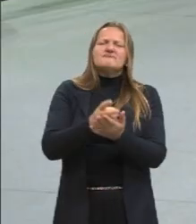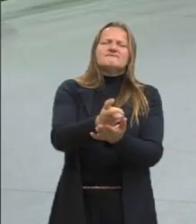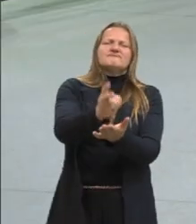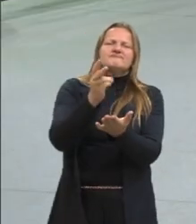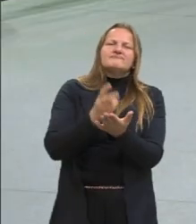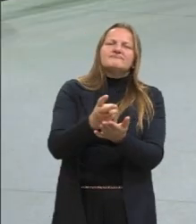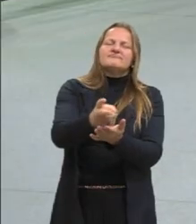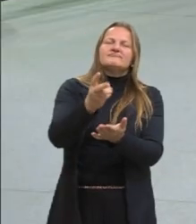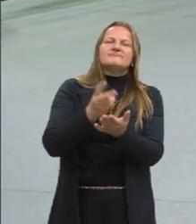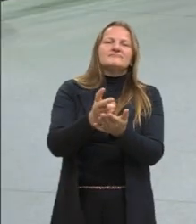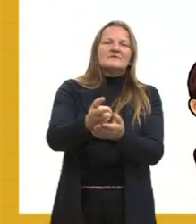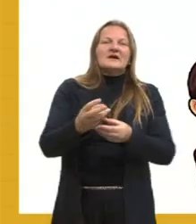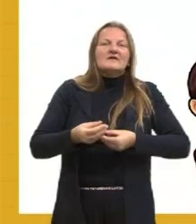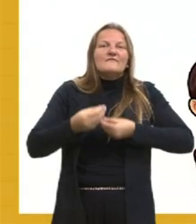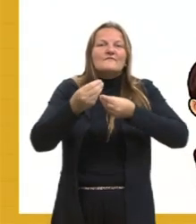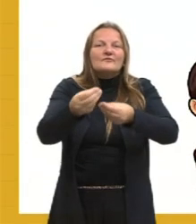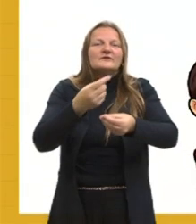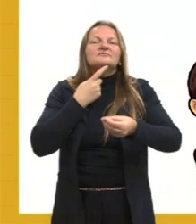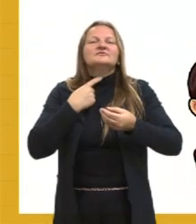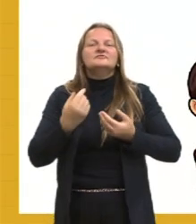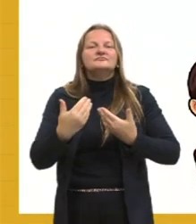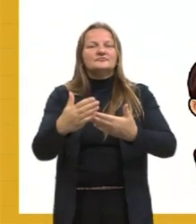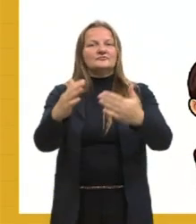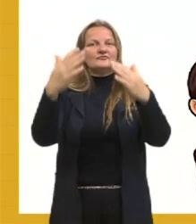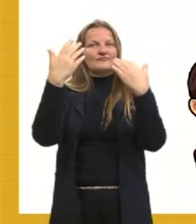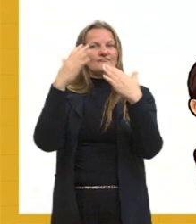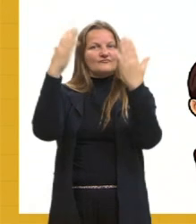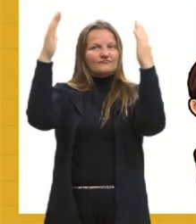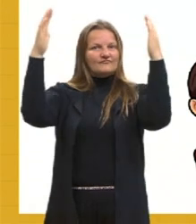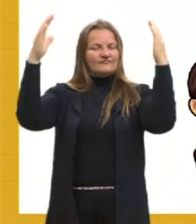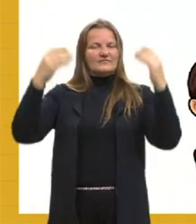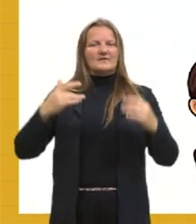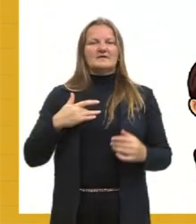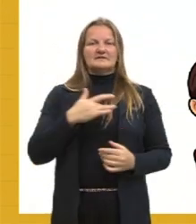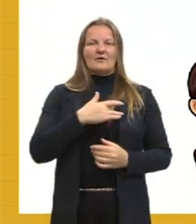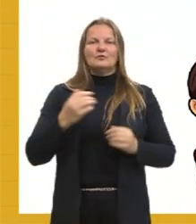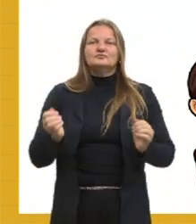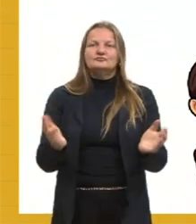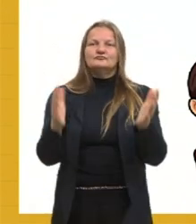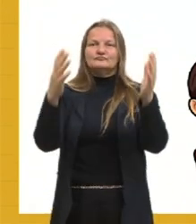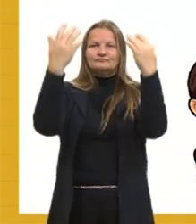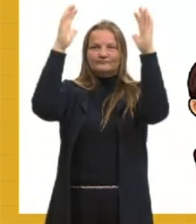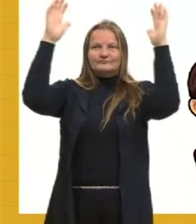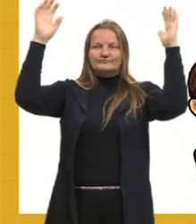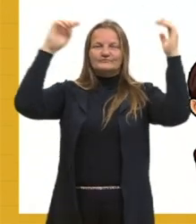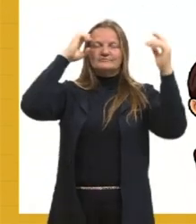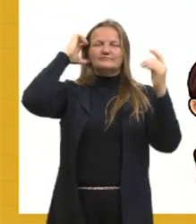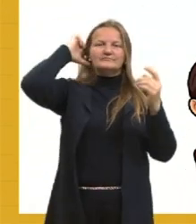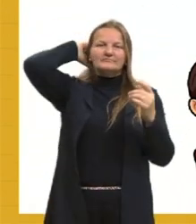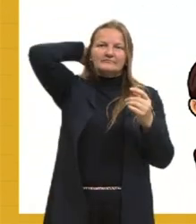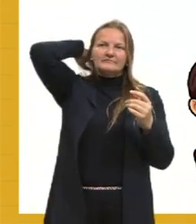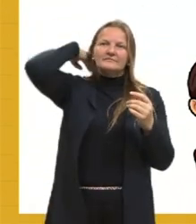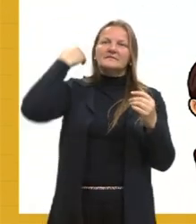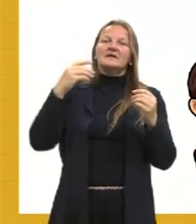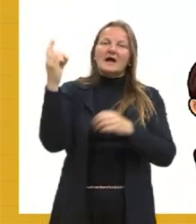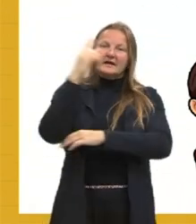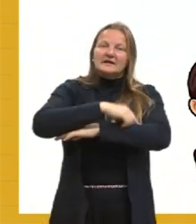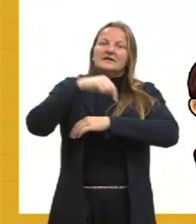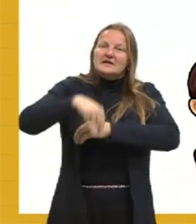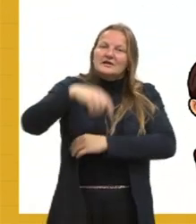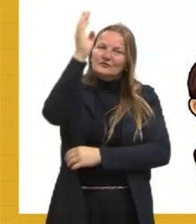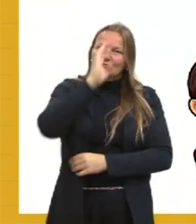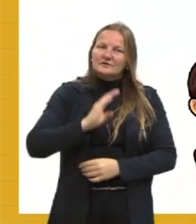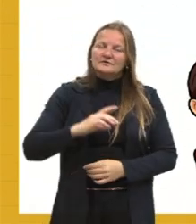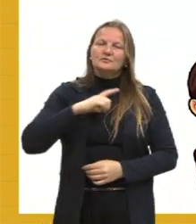de desejar saúde, celebrando nos Dias dos Mortos. Então, gente, o Dia dos Mortos, nós aqui no Brasil, nós temos